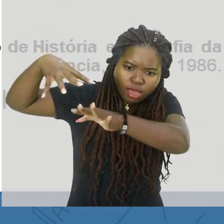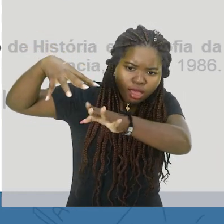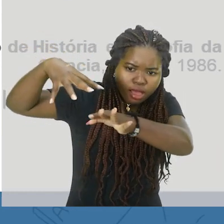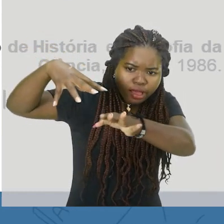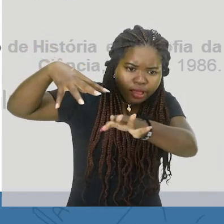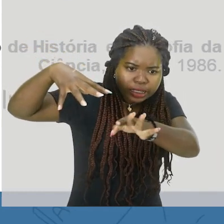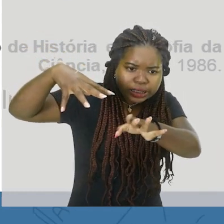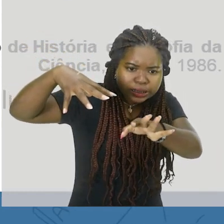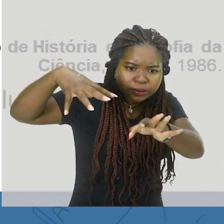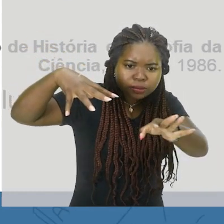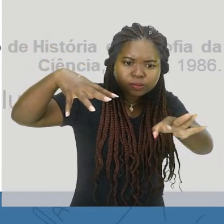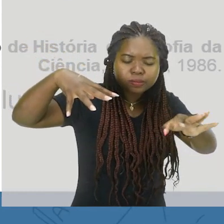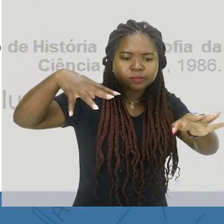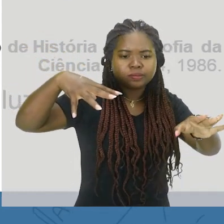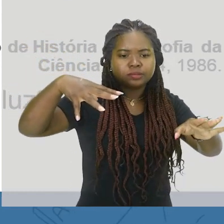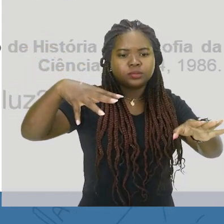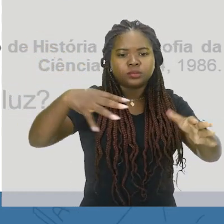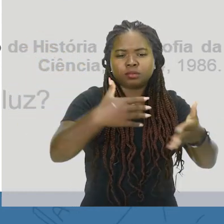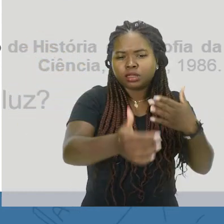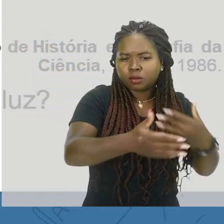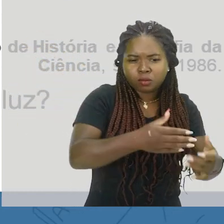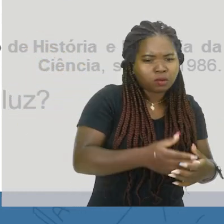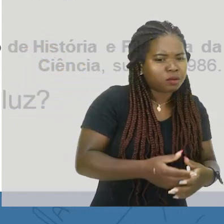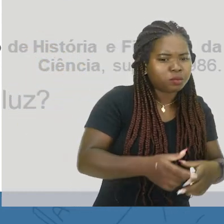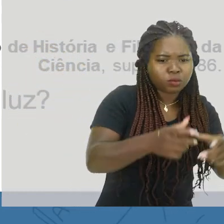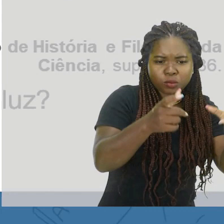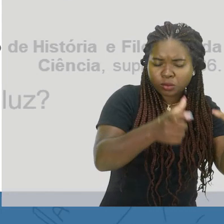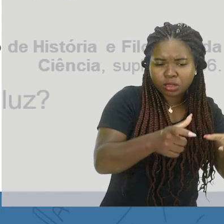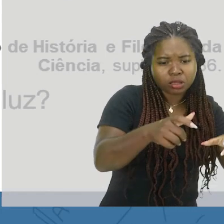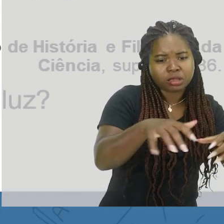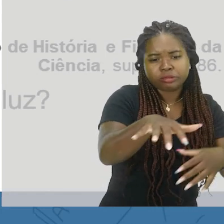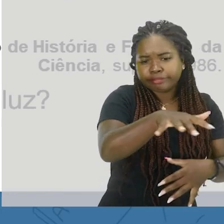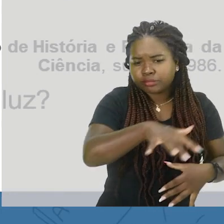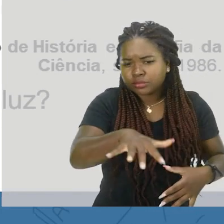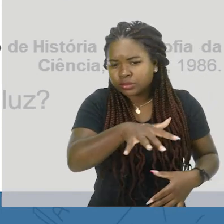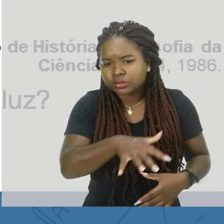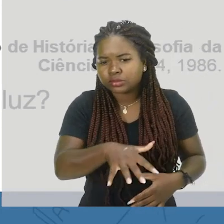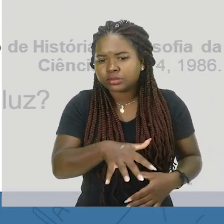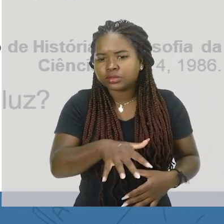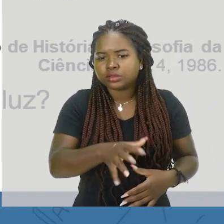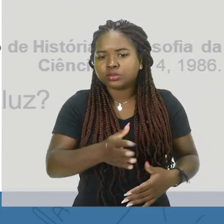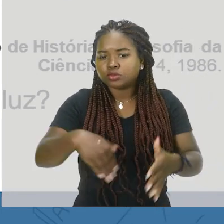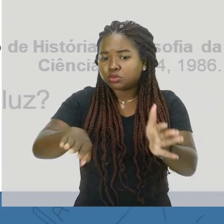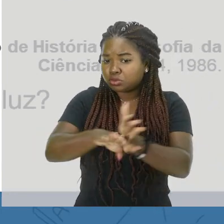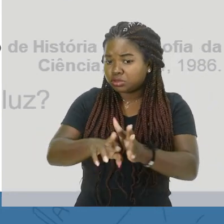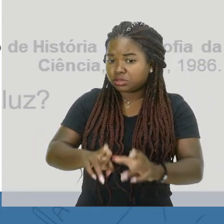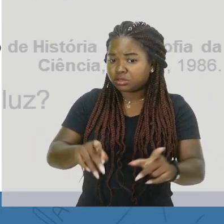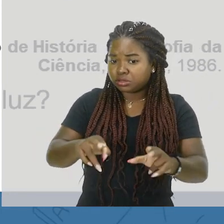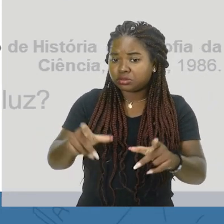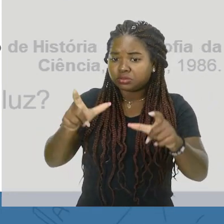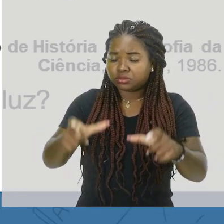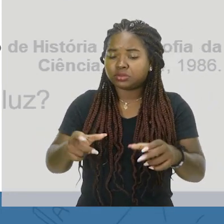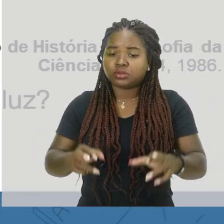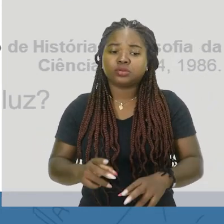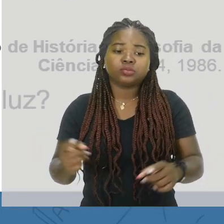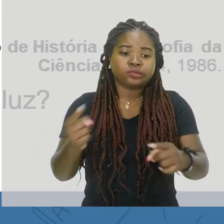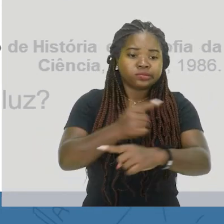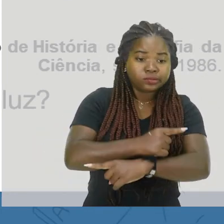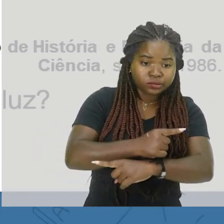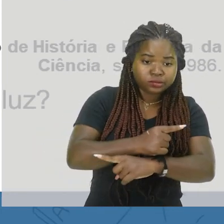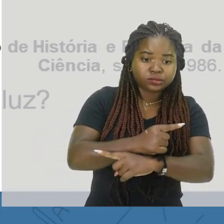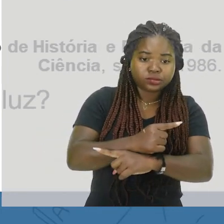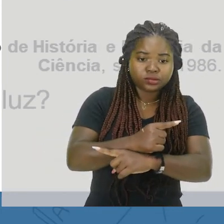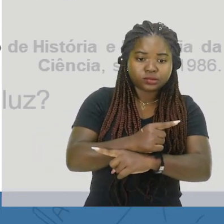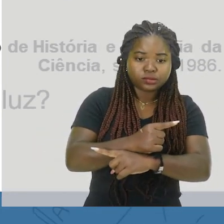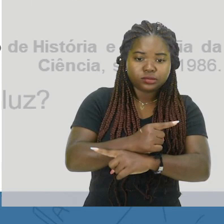e que, quando vem de diferentes lugares, mesmo totalmente opostos, né, com os raios luminosos,